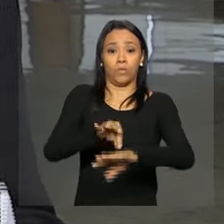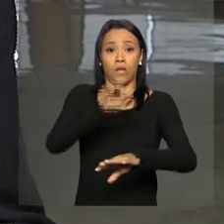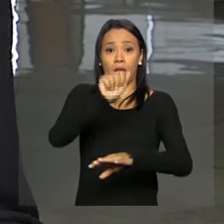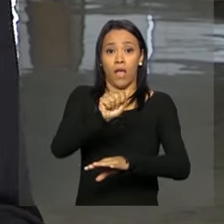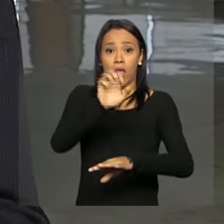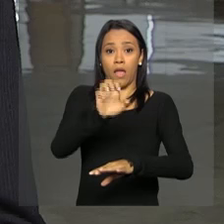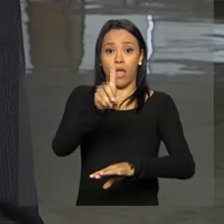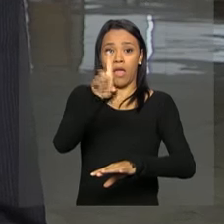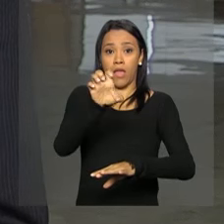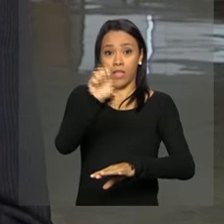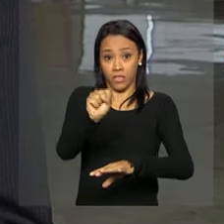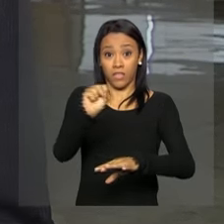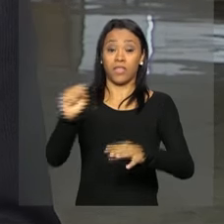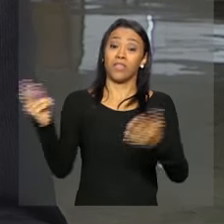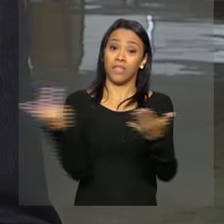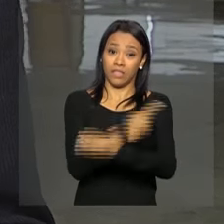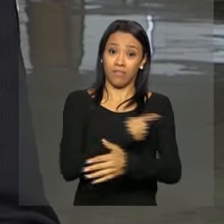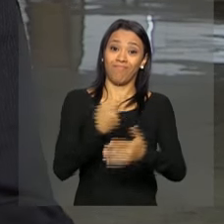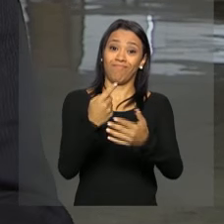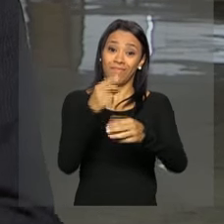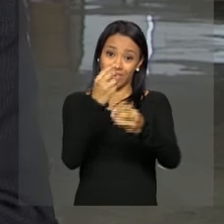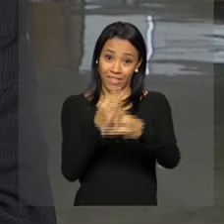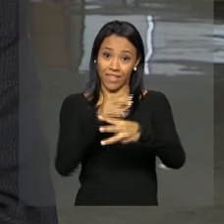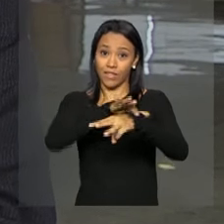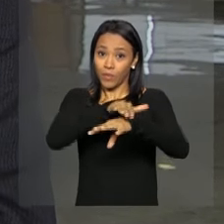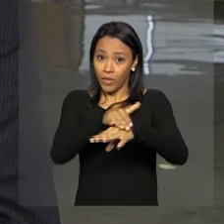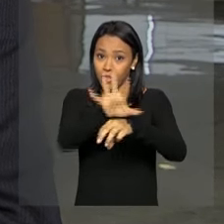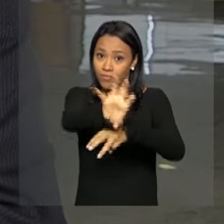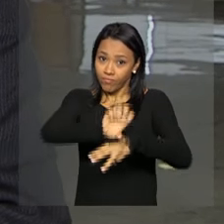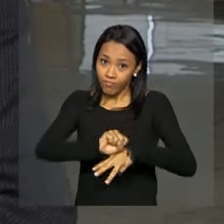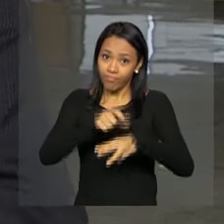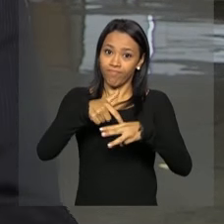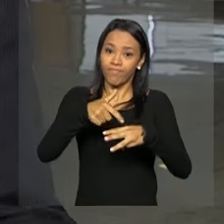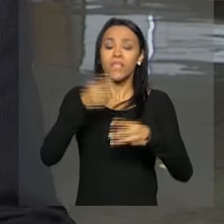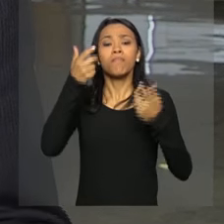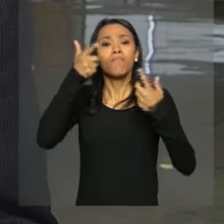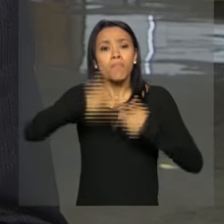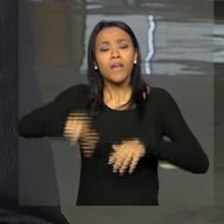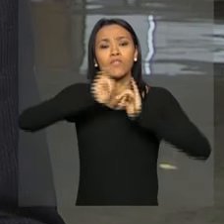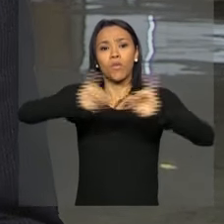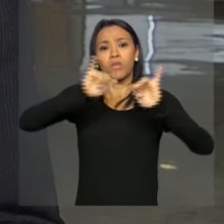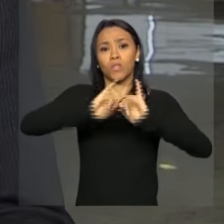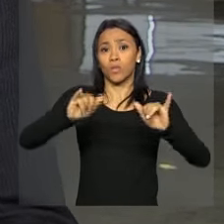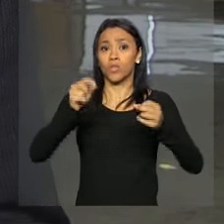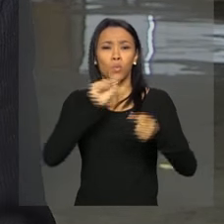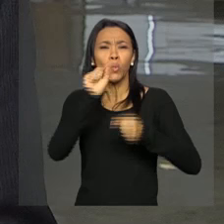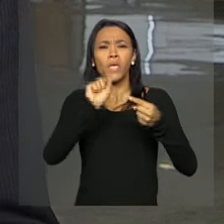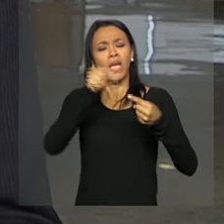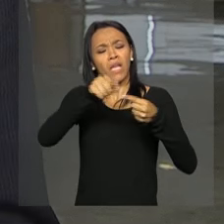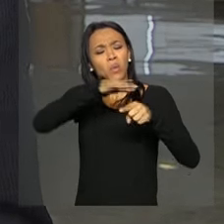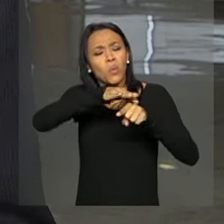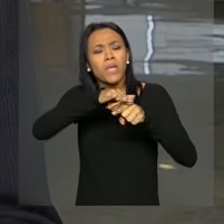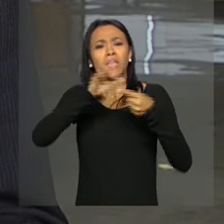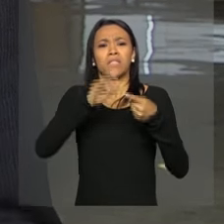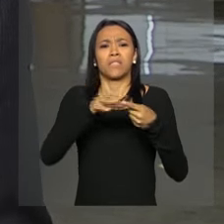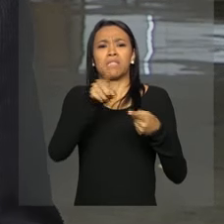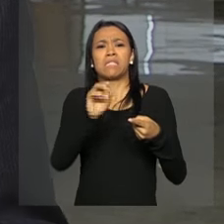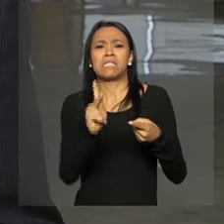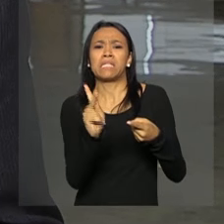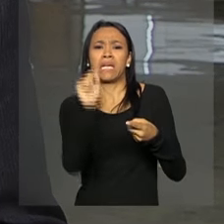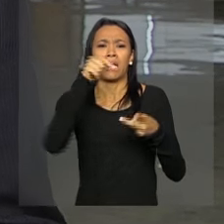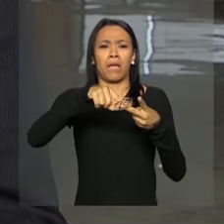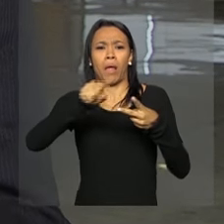dengue, a chikungunya e o vírus da zika e também traz informações sobre essas doenças, tudo isso com uma linguagem bem